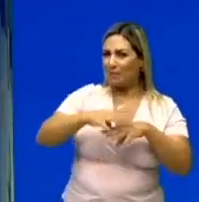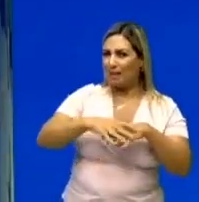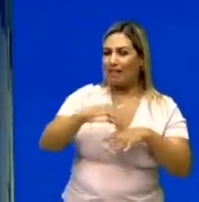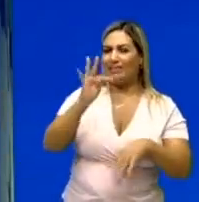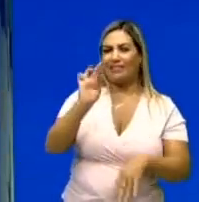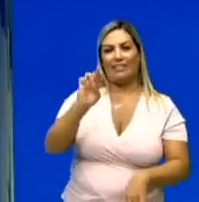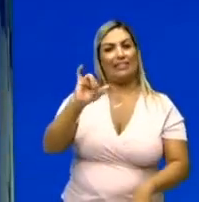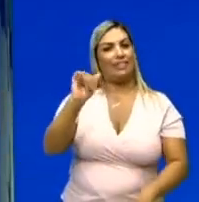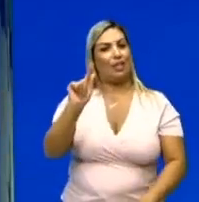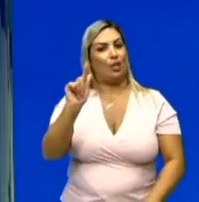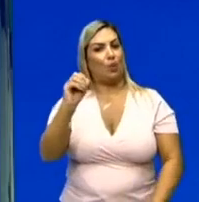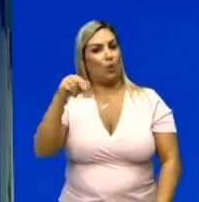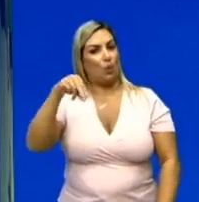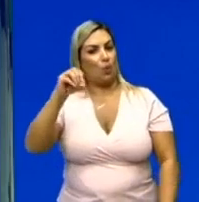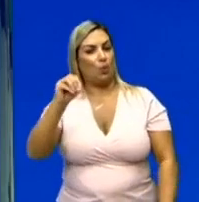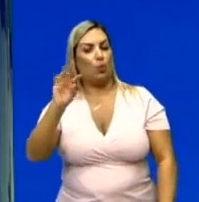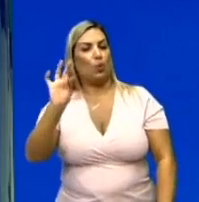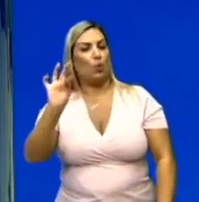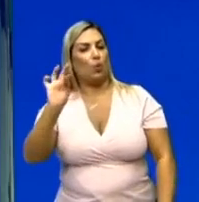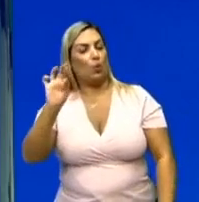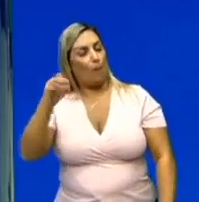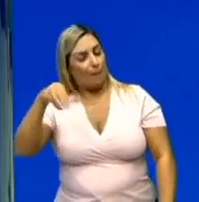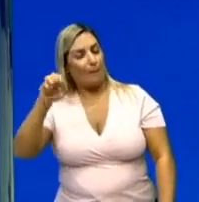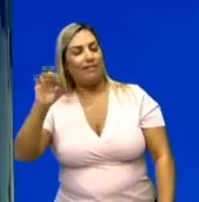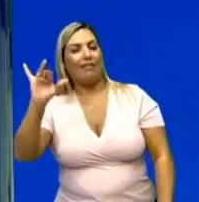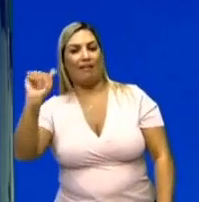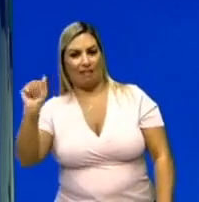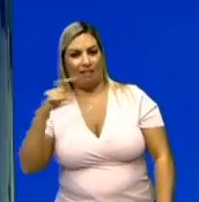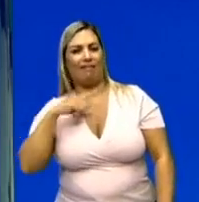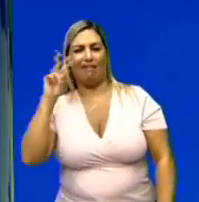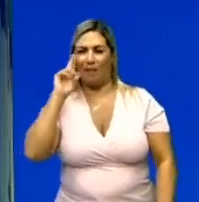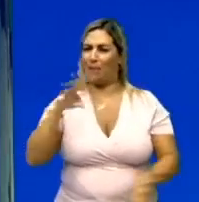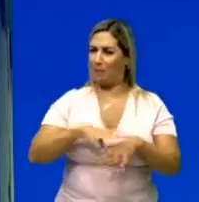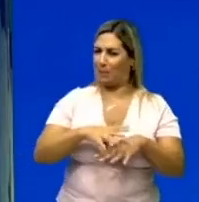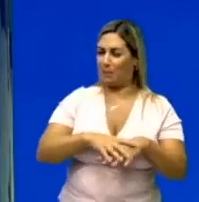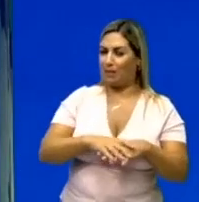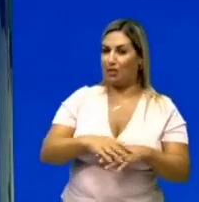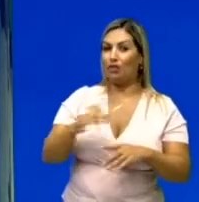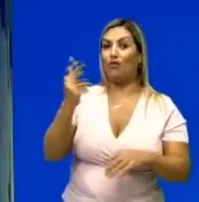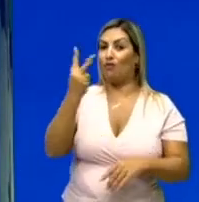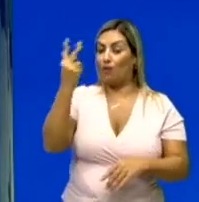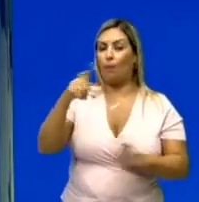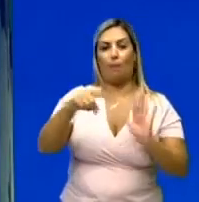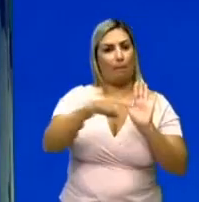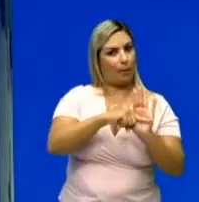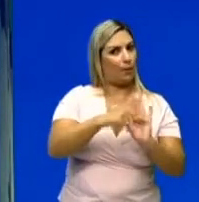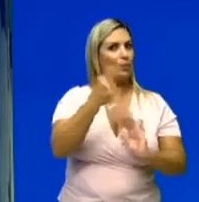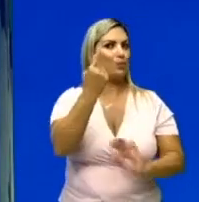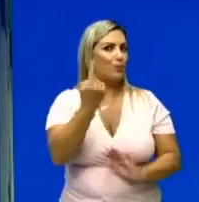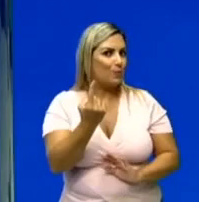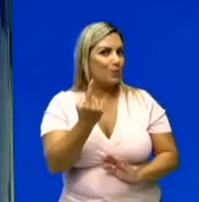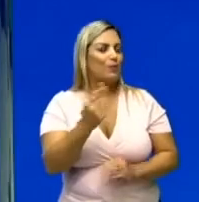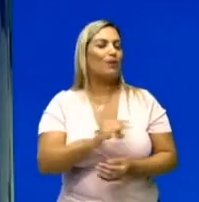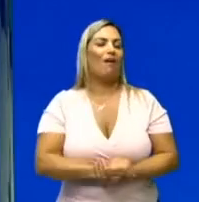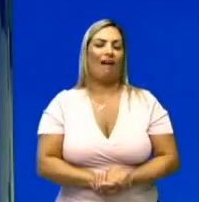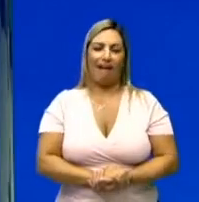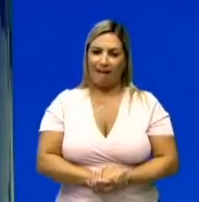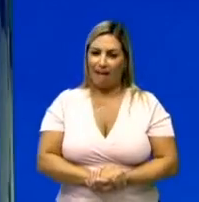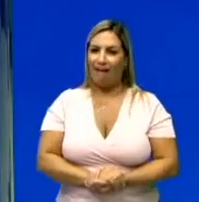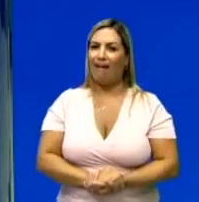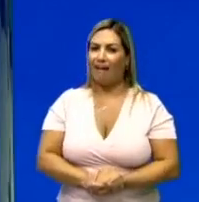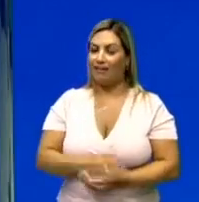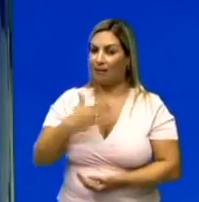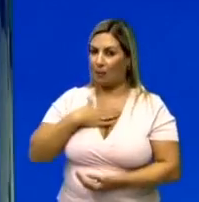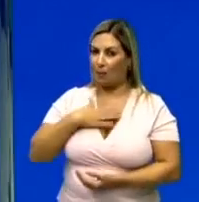trigonométria, né? Ciclo trigonométrico. O que acontece aqui? Vai valer menos um. Logo, esse meu trabalho,